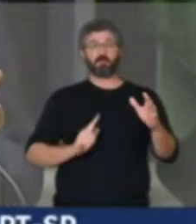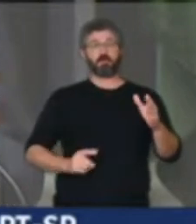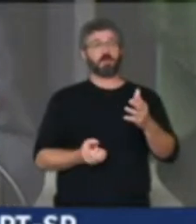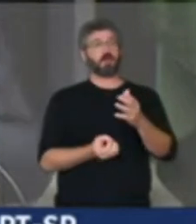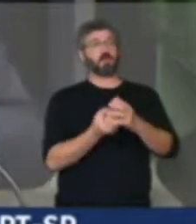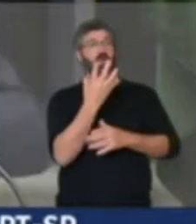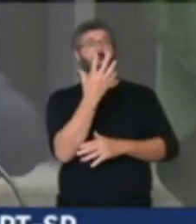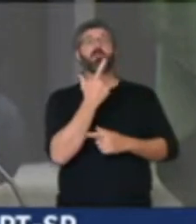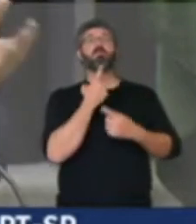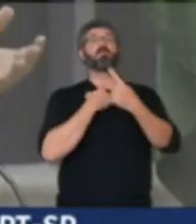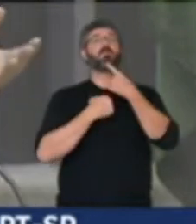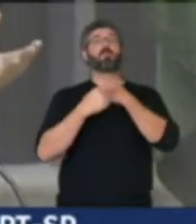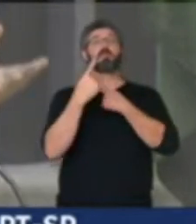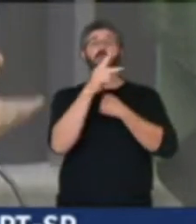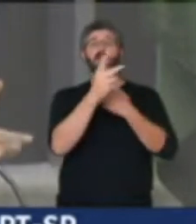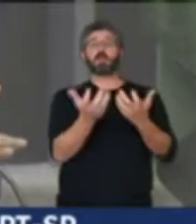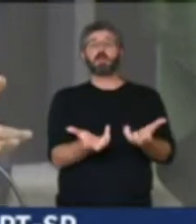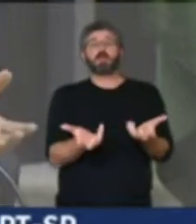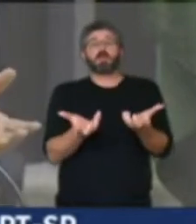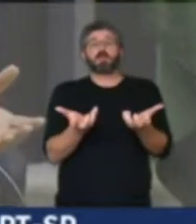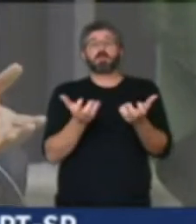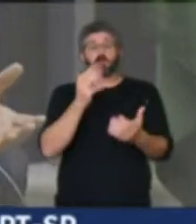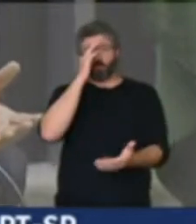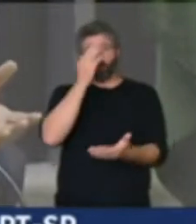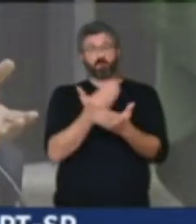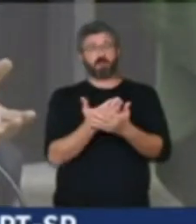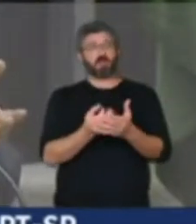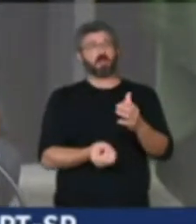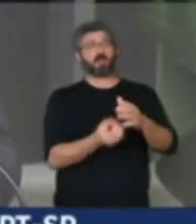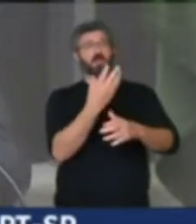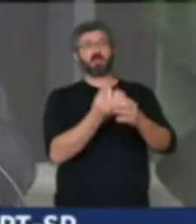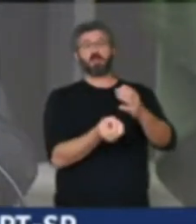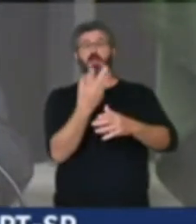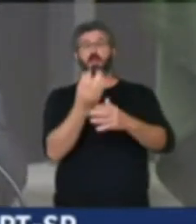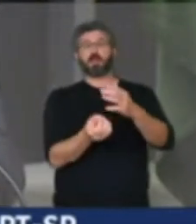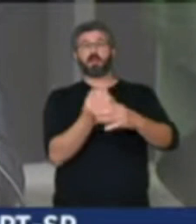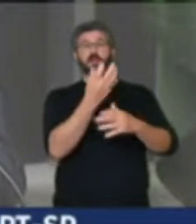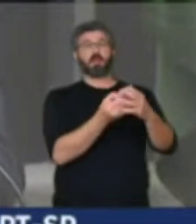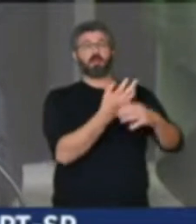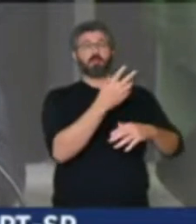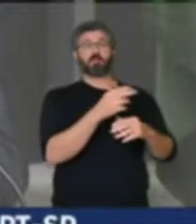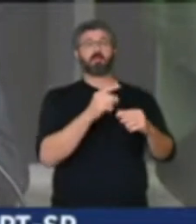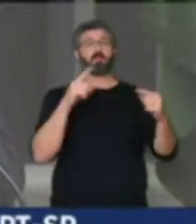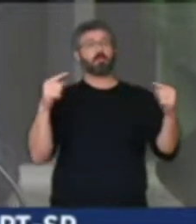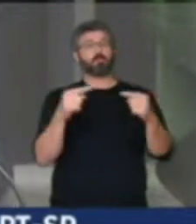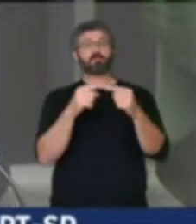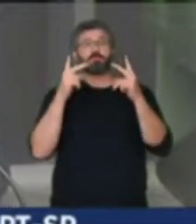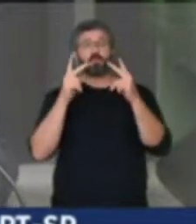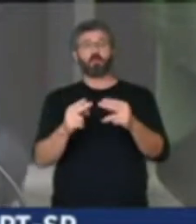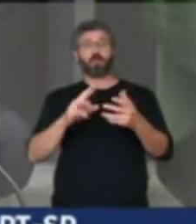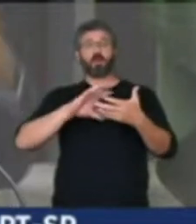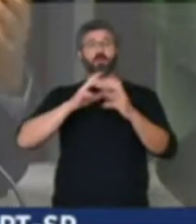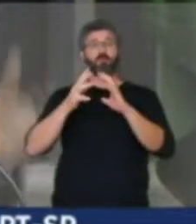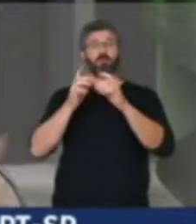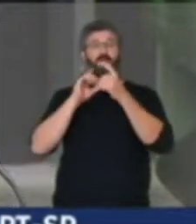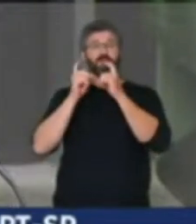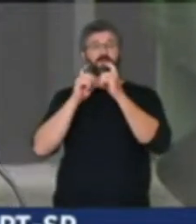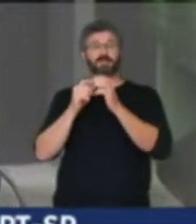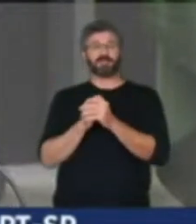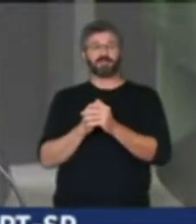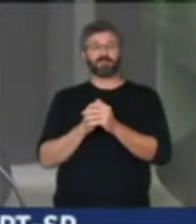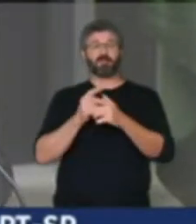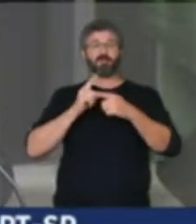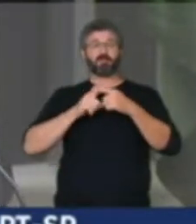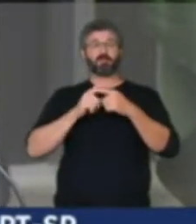cargos ele quiser de confiança. Ela vai no mesmo sentido da reforma administrativa quando